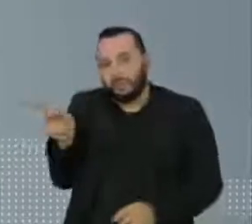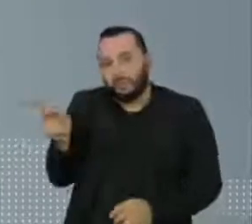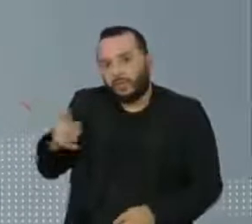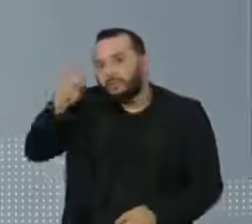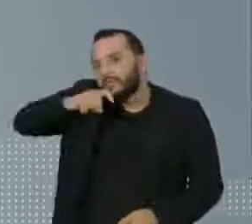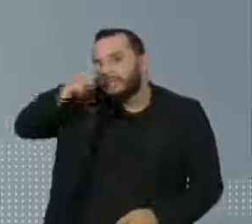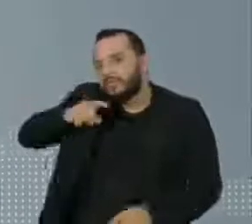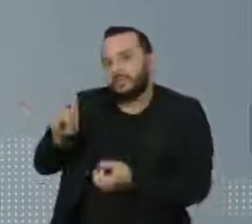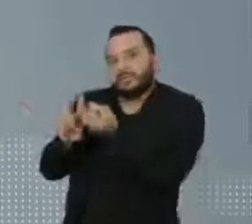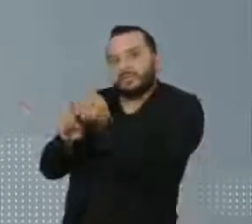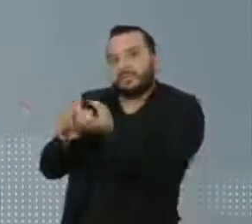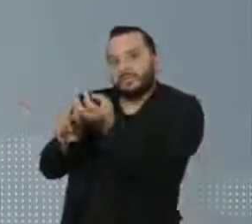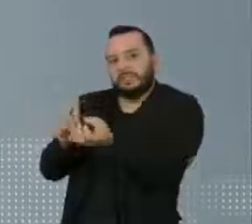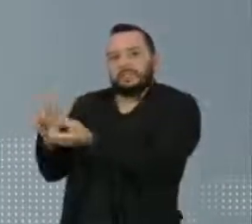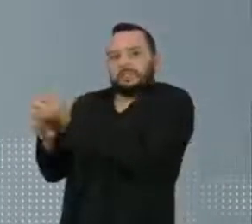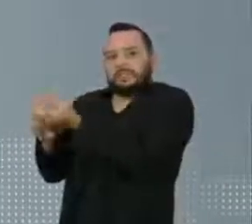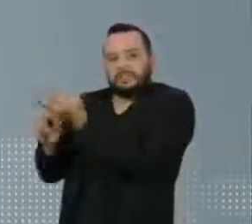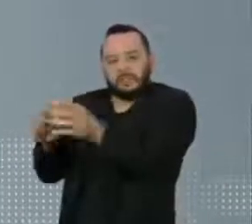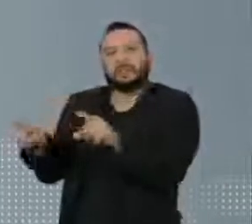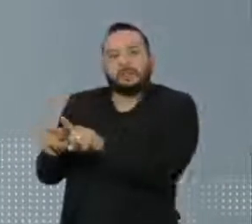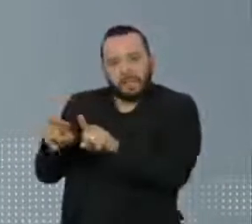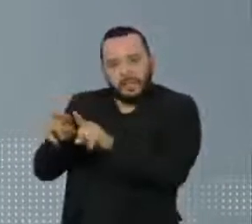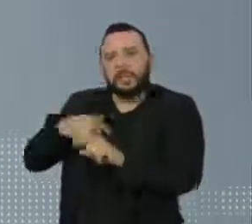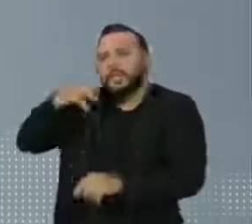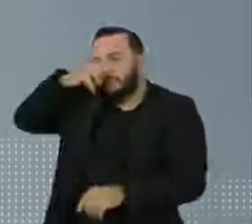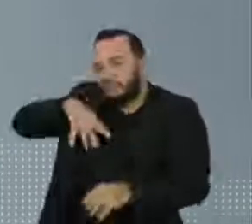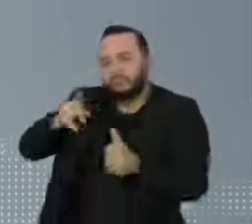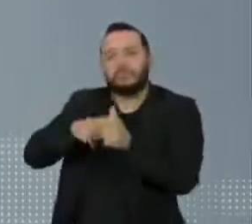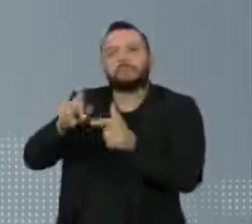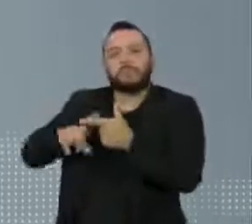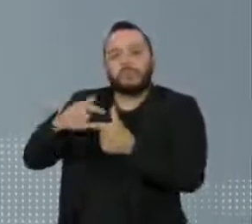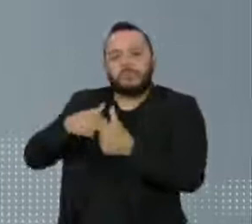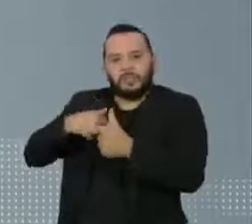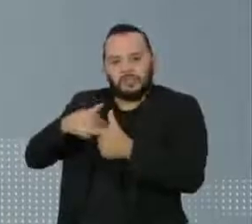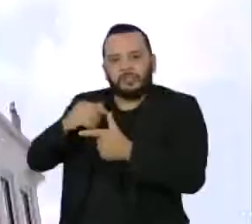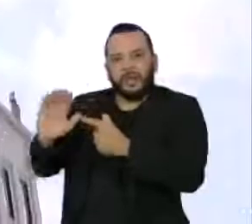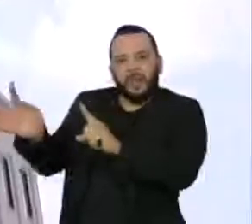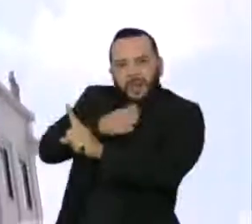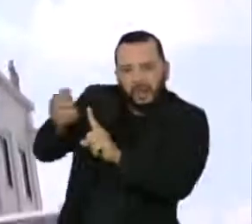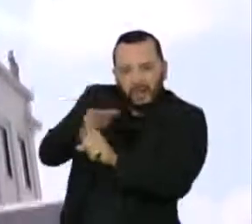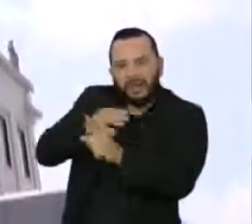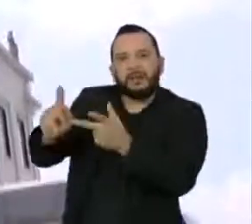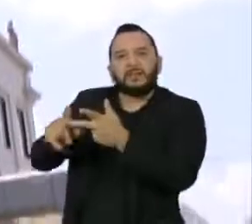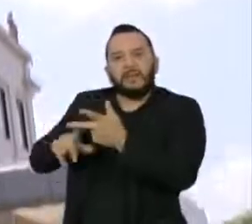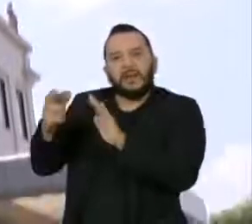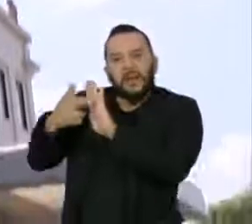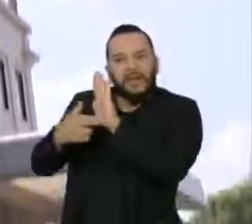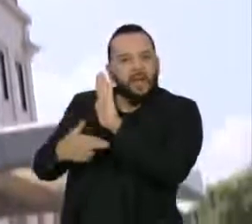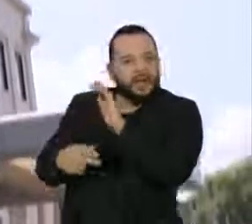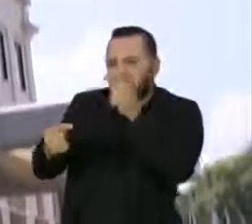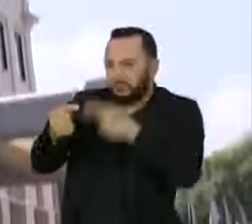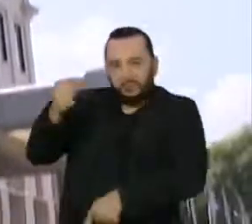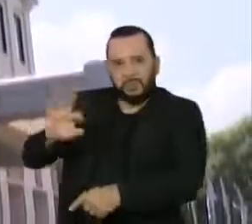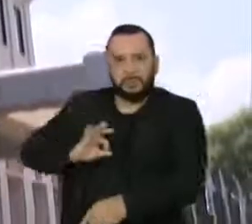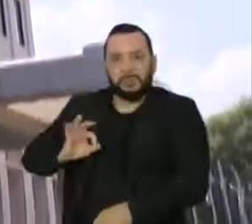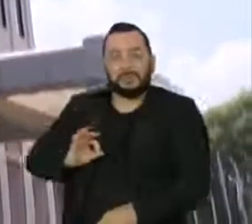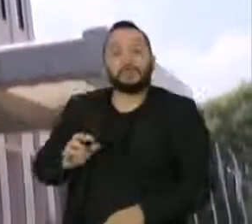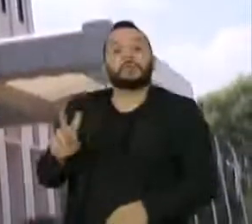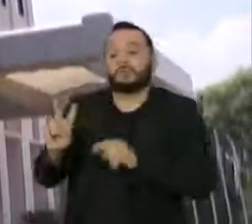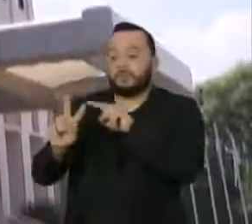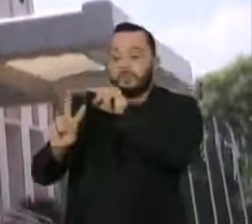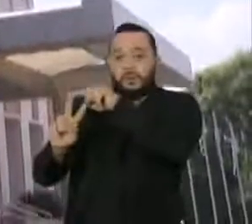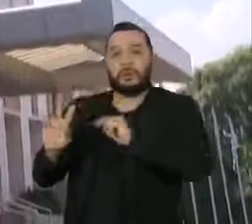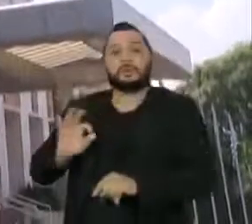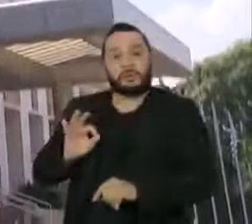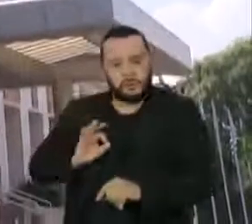também são investigados por lesão corporal, abuso de autoridade e inobservância de regulamento. Os dois PMs respondem ao julgamento em liberdade,